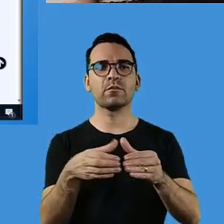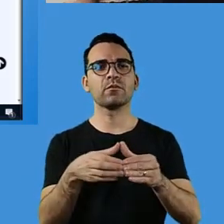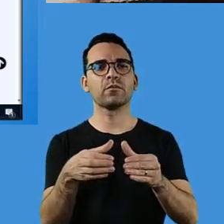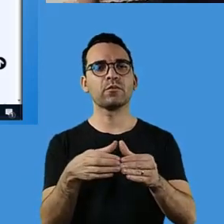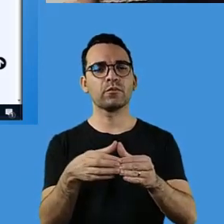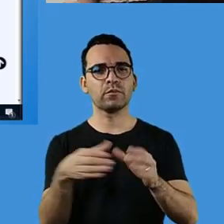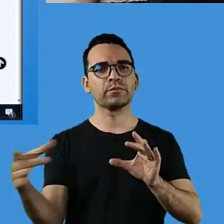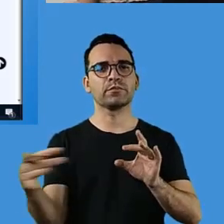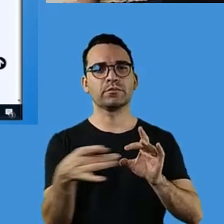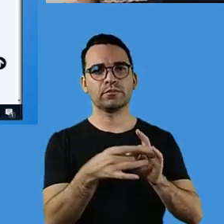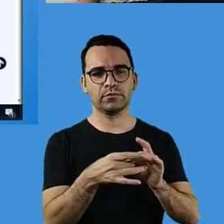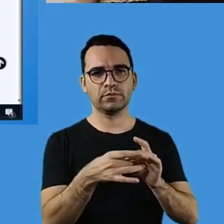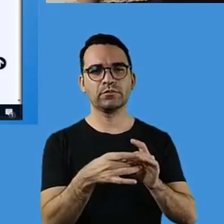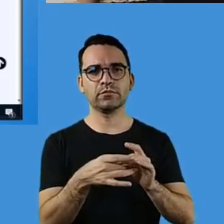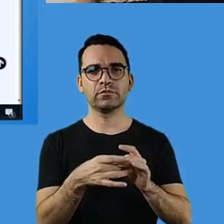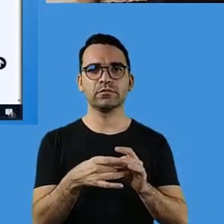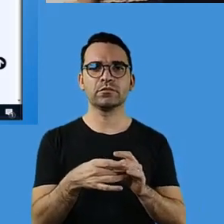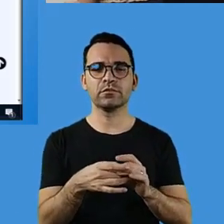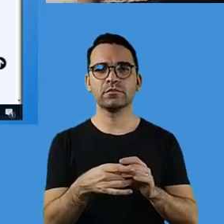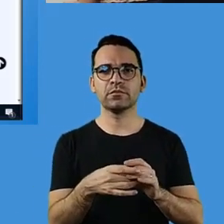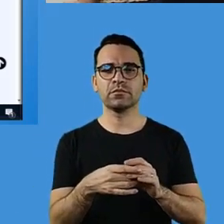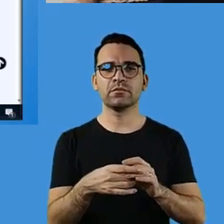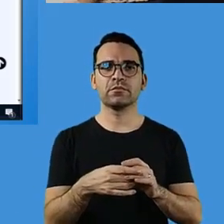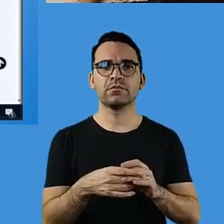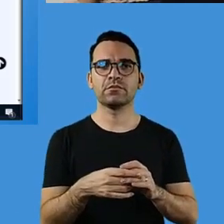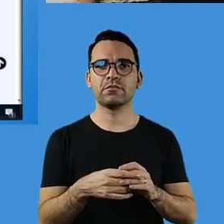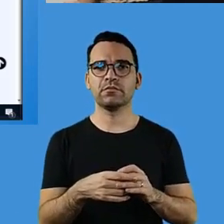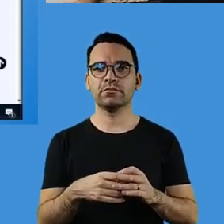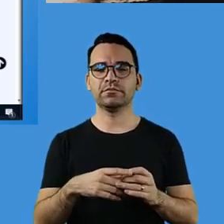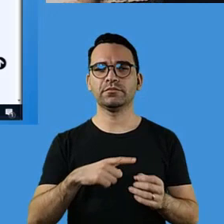E nessa plataforma, nessa sessão também de,